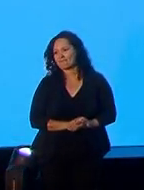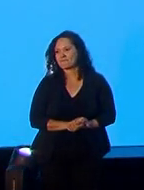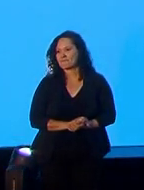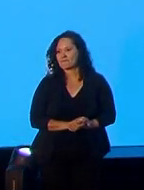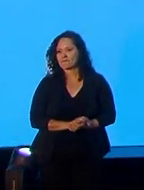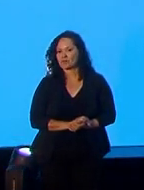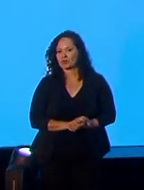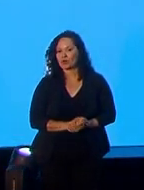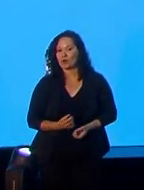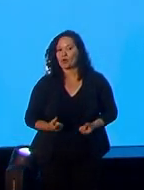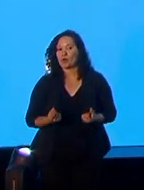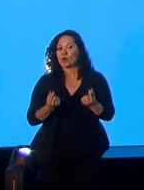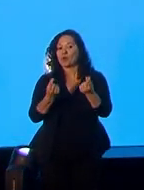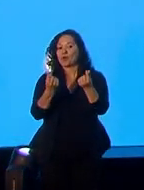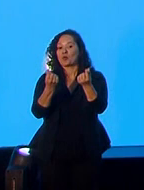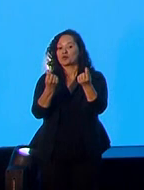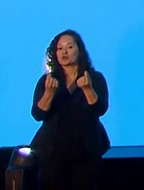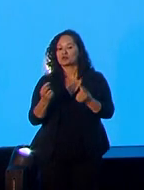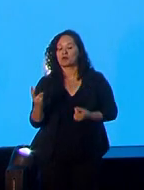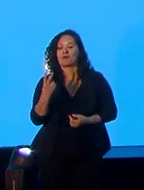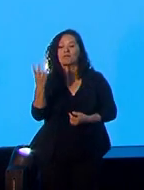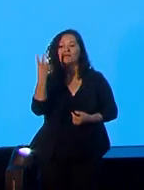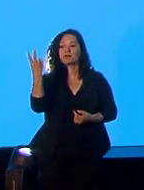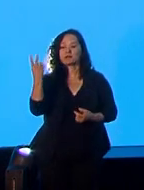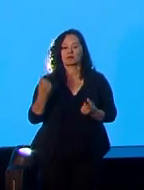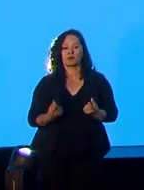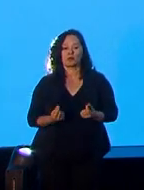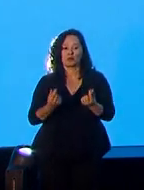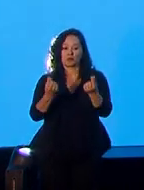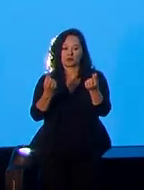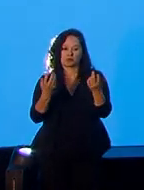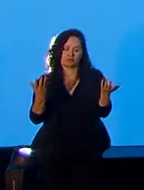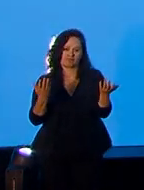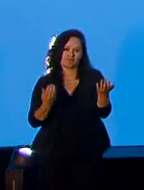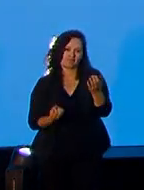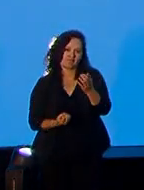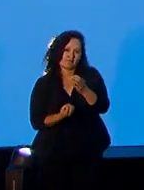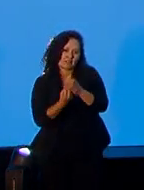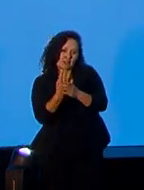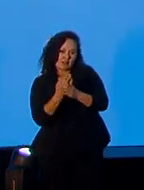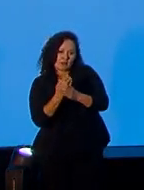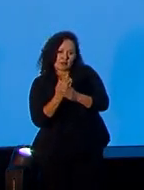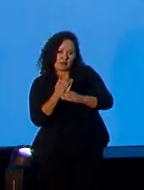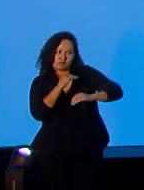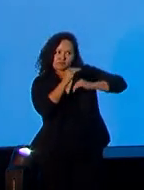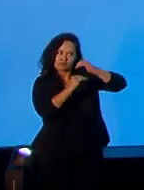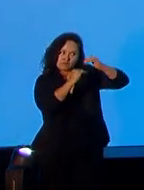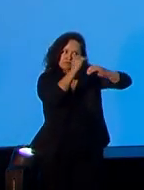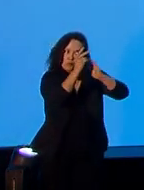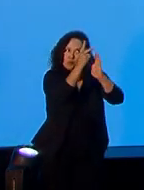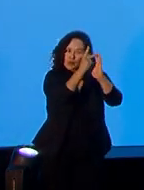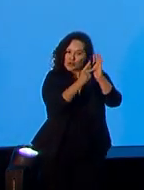Sobre o custo da carteira. Quando nós, então, começamos a desenvolver o projeto da ideia estudantil,